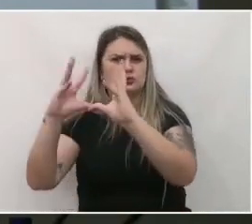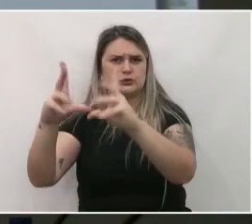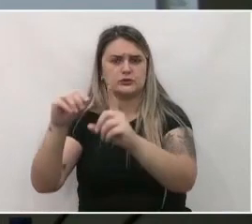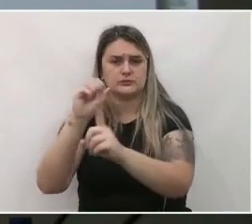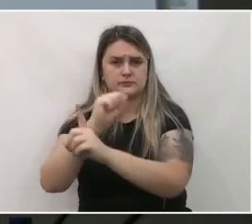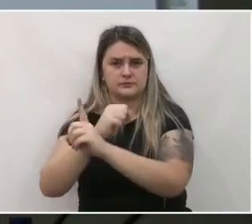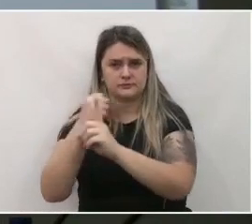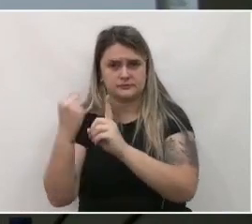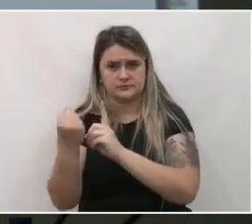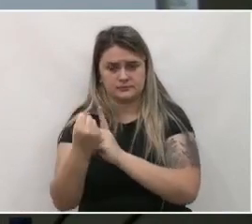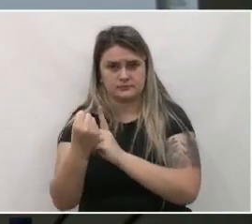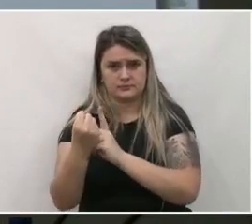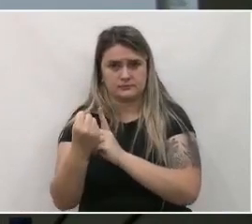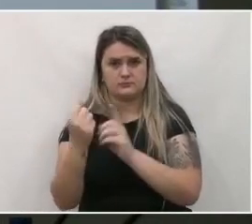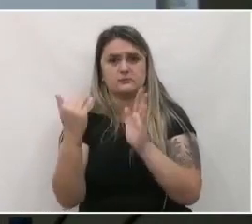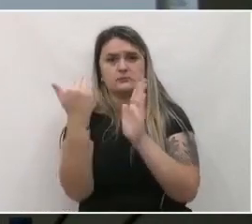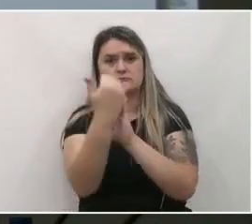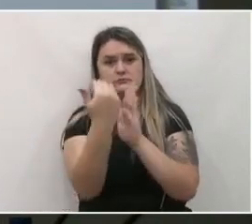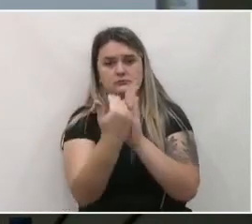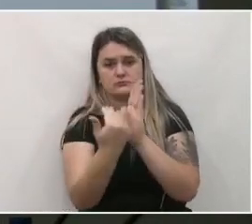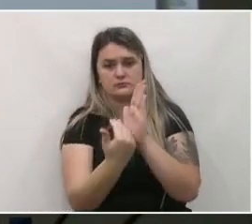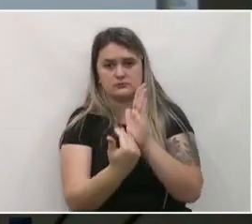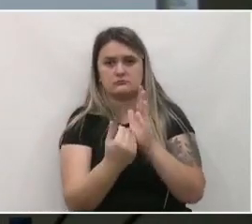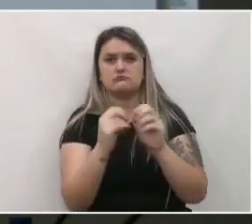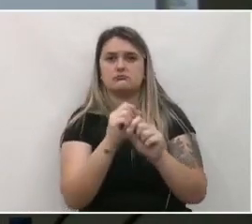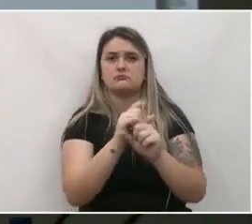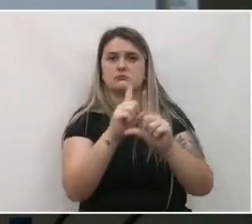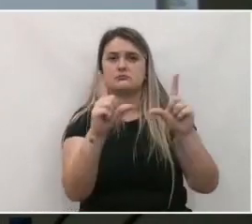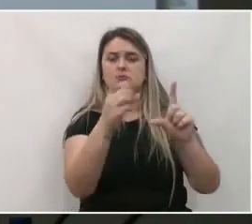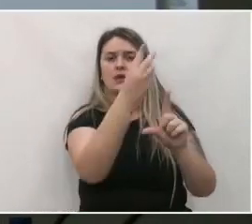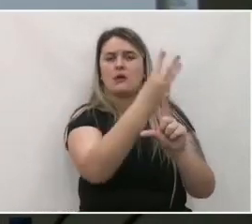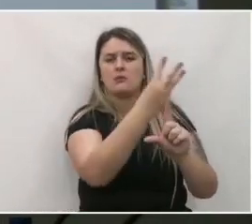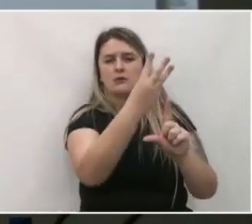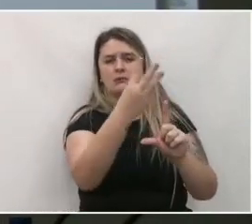vão estar todos disponíveis na página do plano diretor